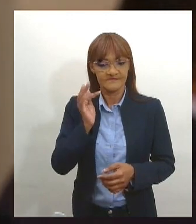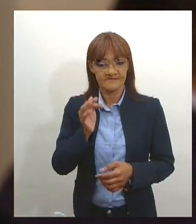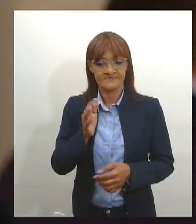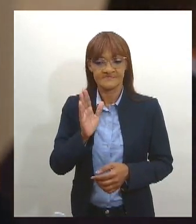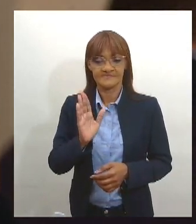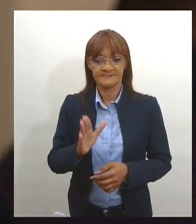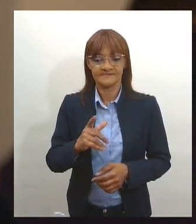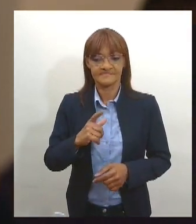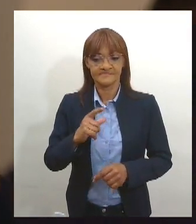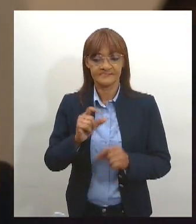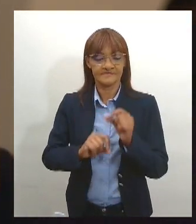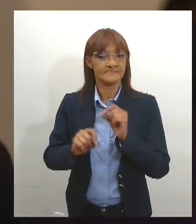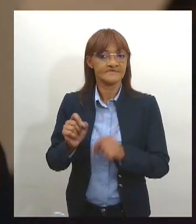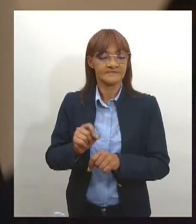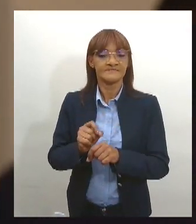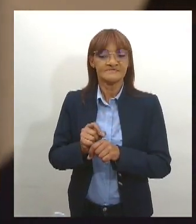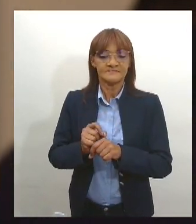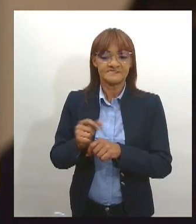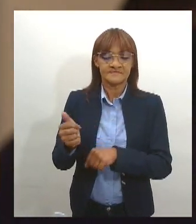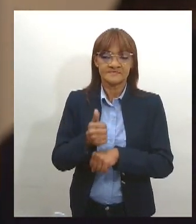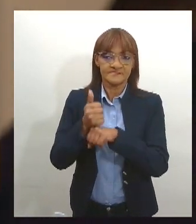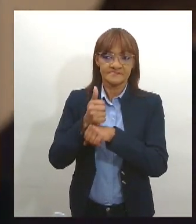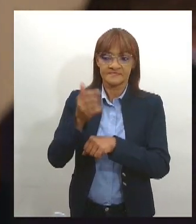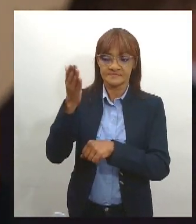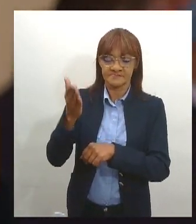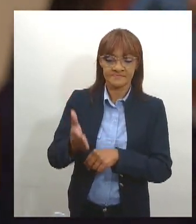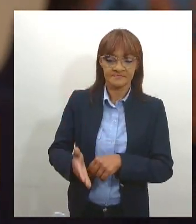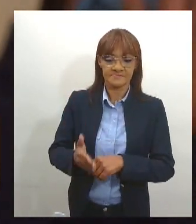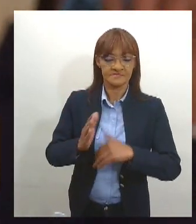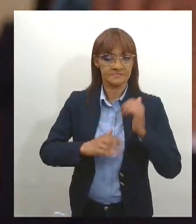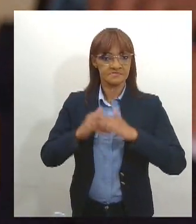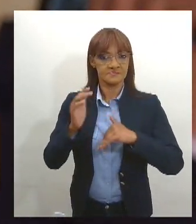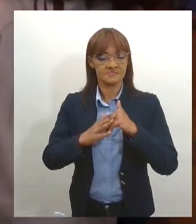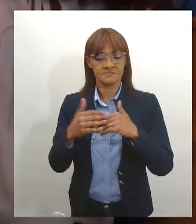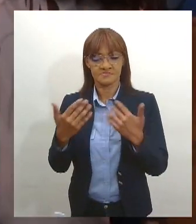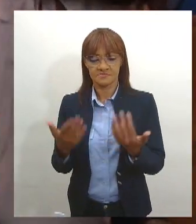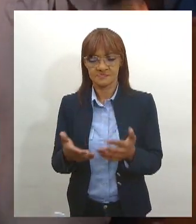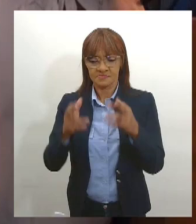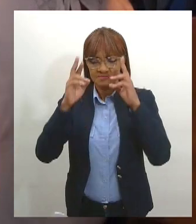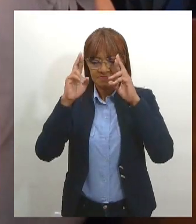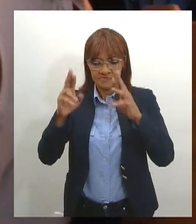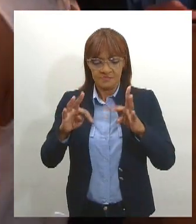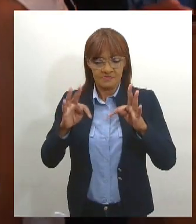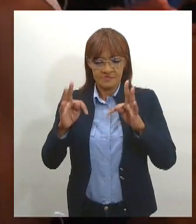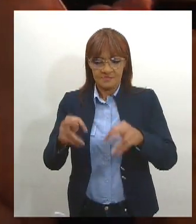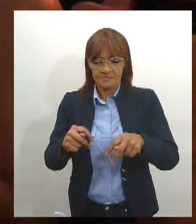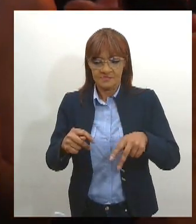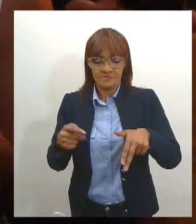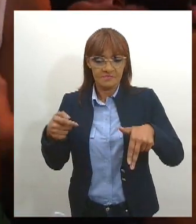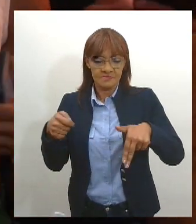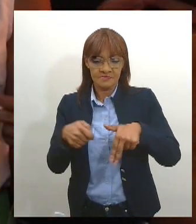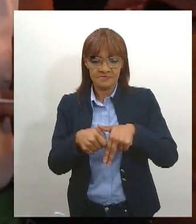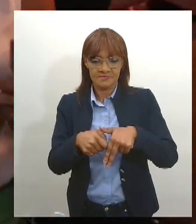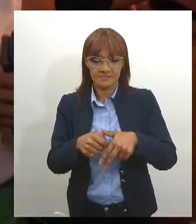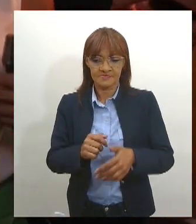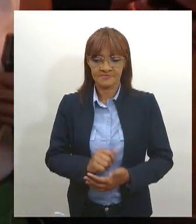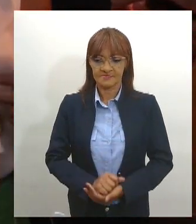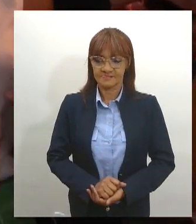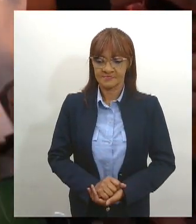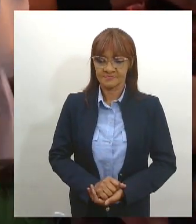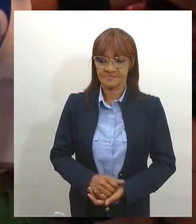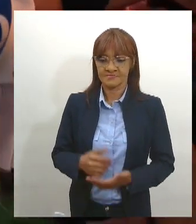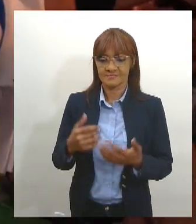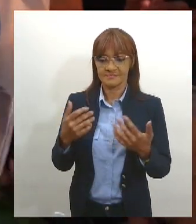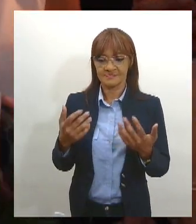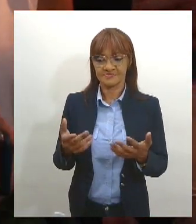e respeitando o voto dado pelos demais desembargadores no Tribunal de Justiça. Não é difícil você escolher o nome quando ele vem como unanimidade